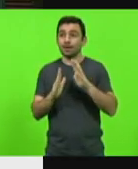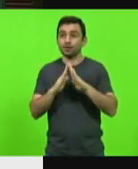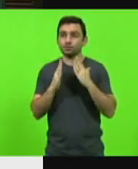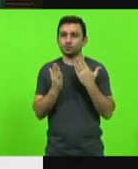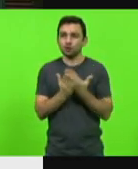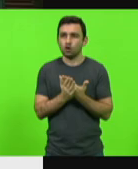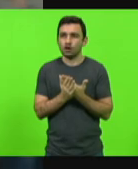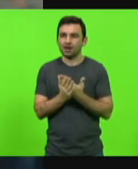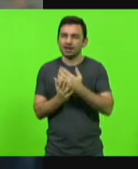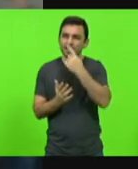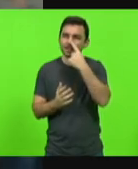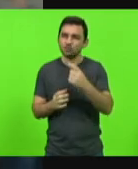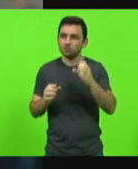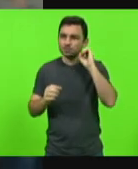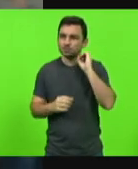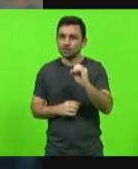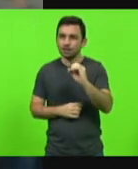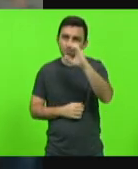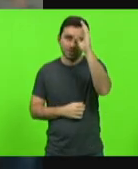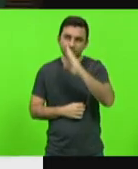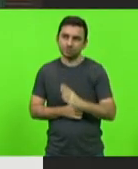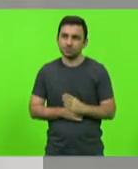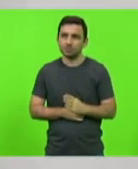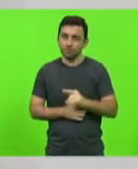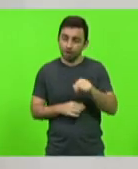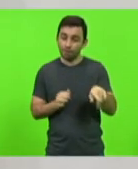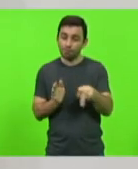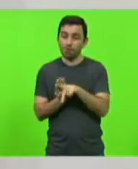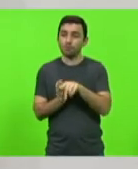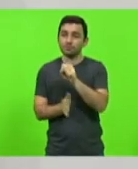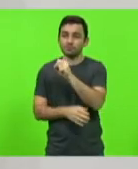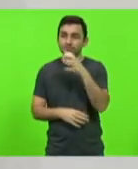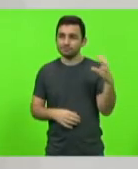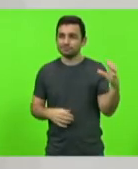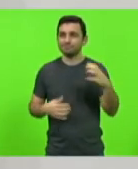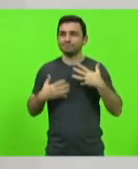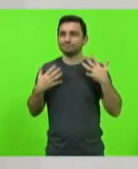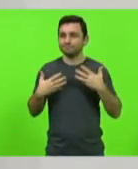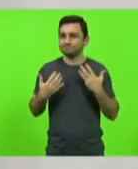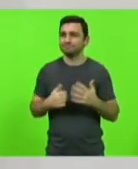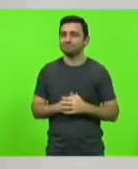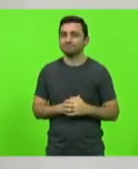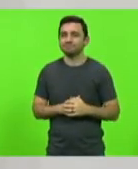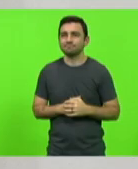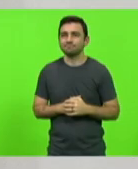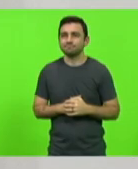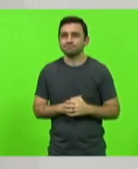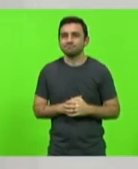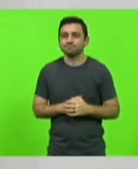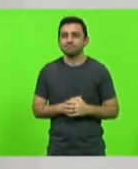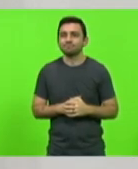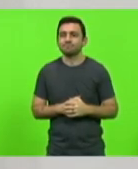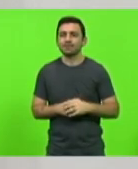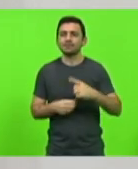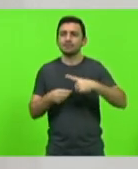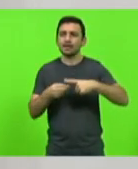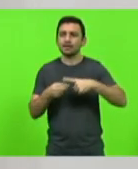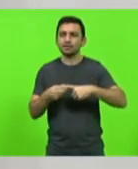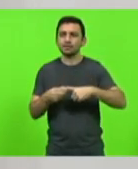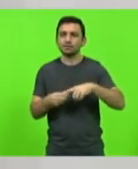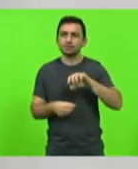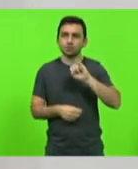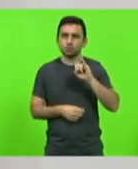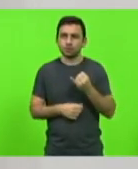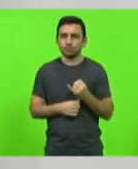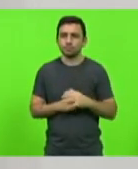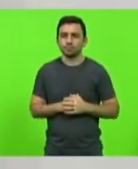lixo zero do Brasil é catarinense, presidente, que coisa linda. Bom município, deputado. É São José, município